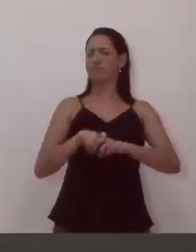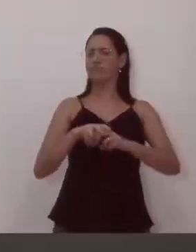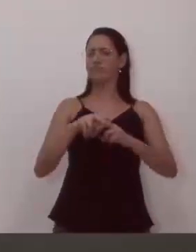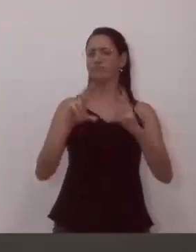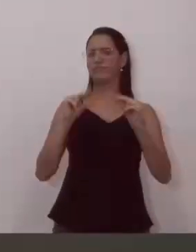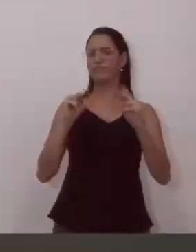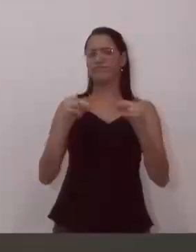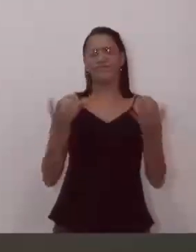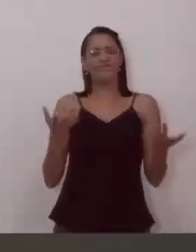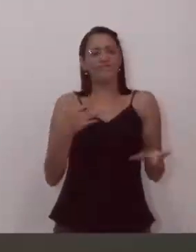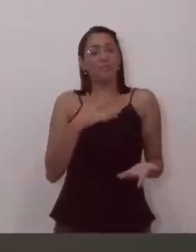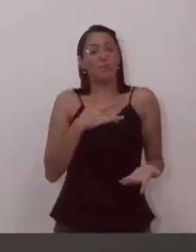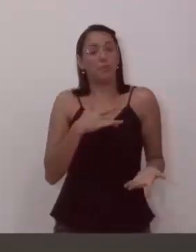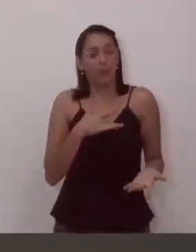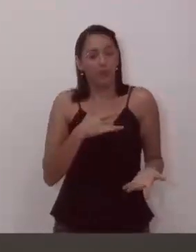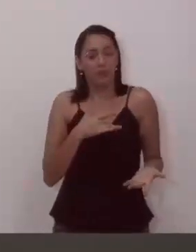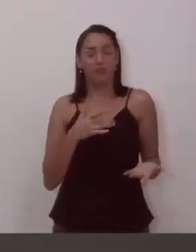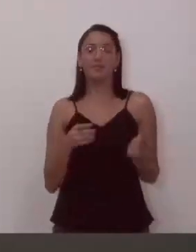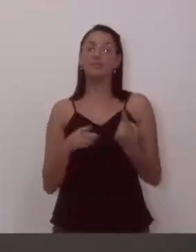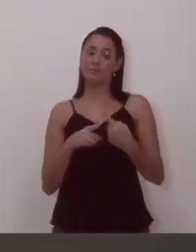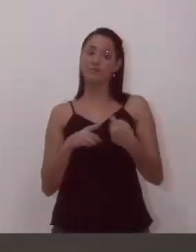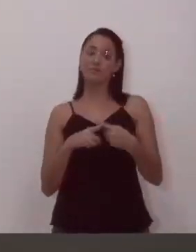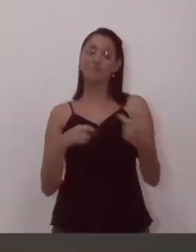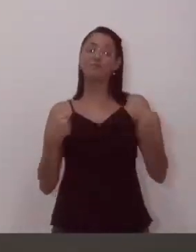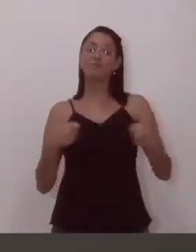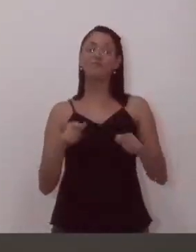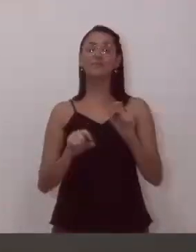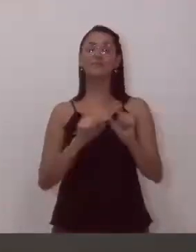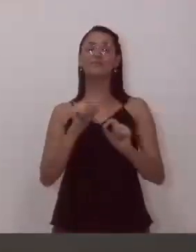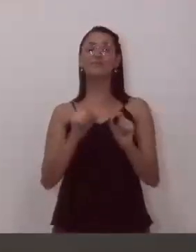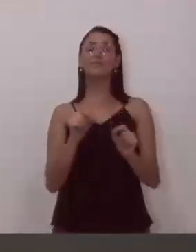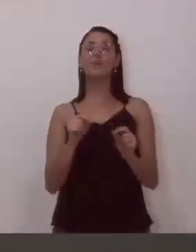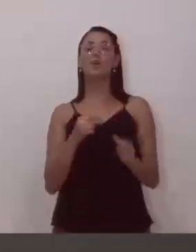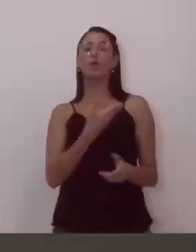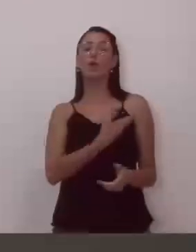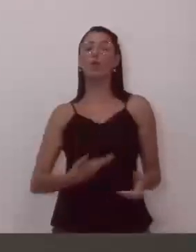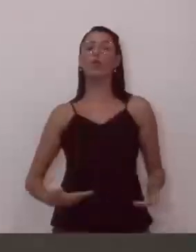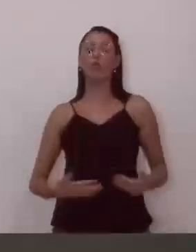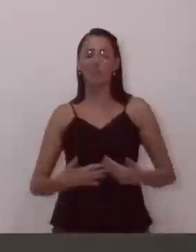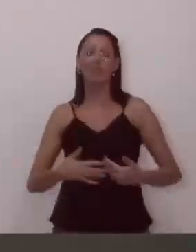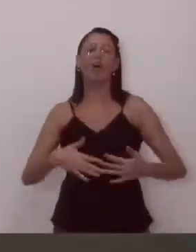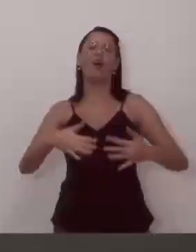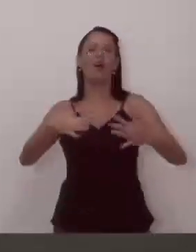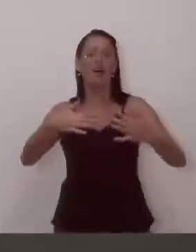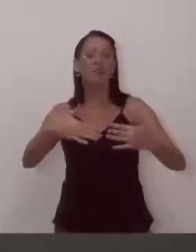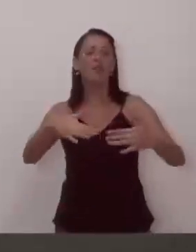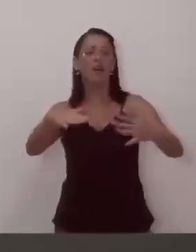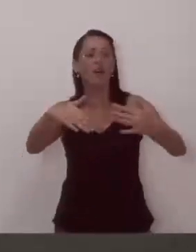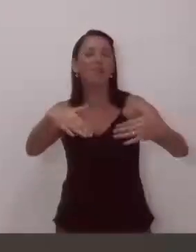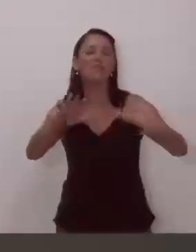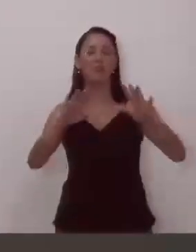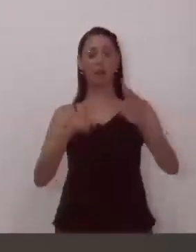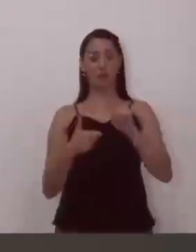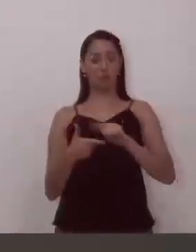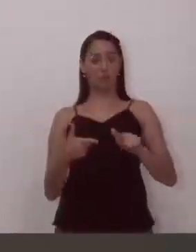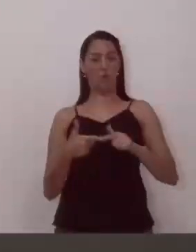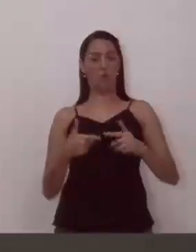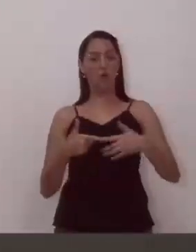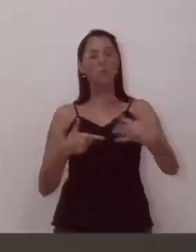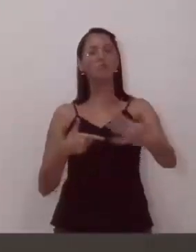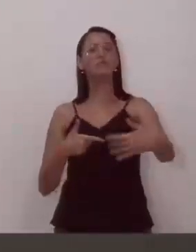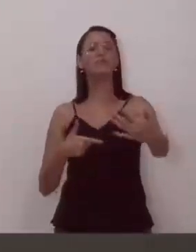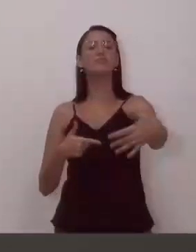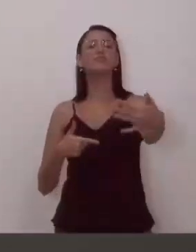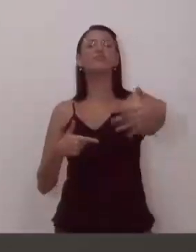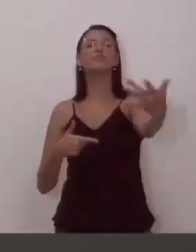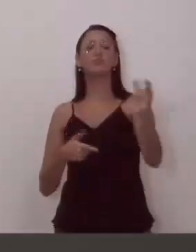É uma pena, porque a tendência desse governo é empurrar com a barriga os problemas para frente, e empurrar as